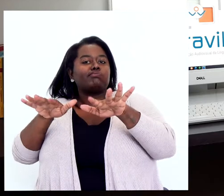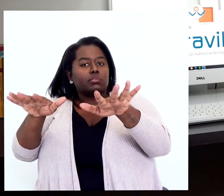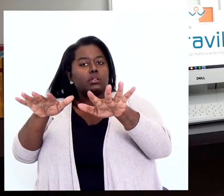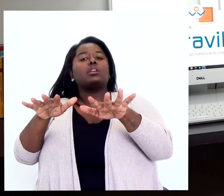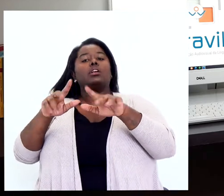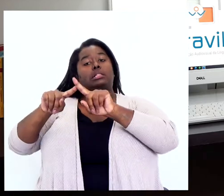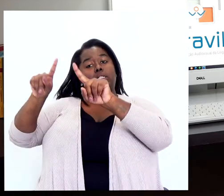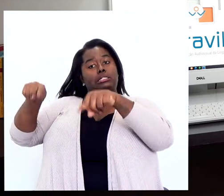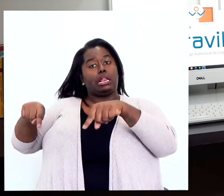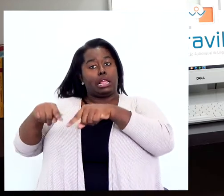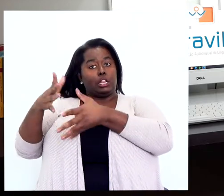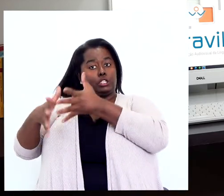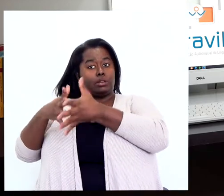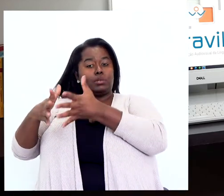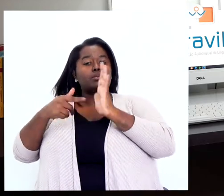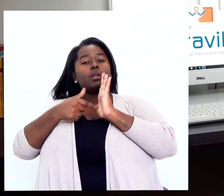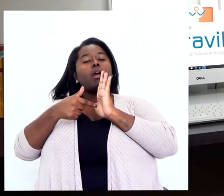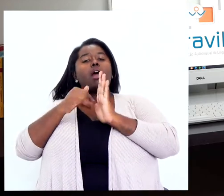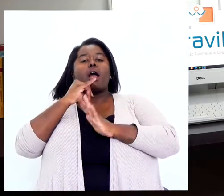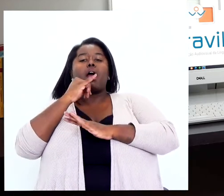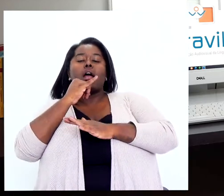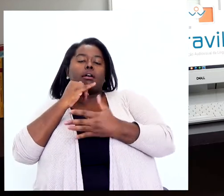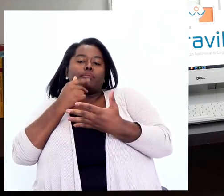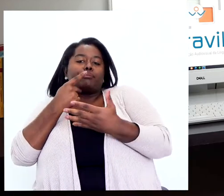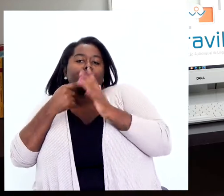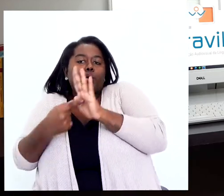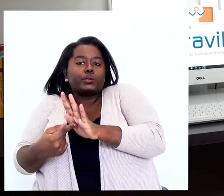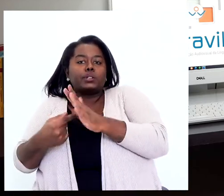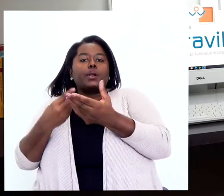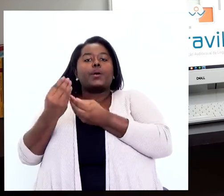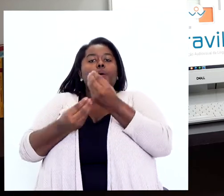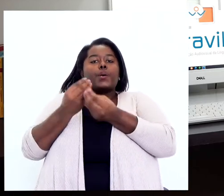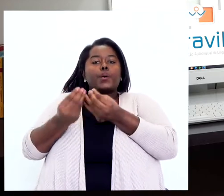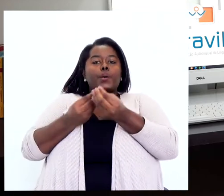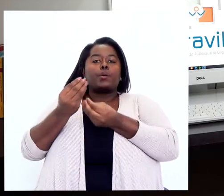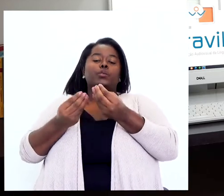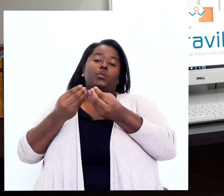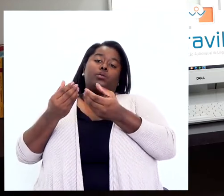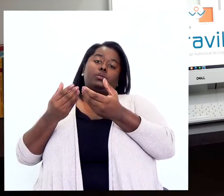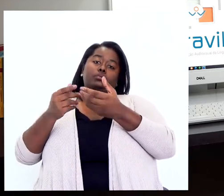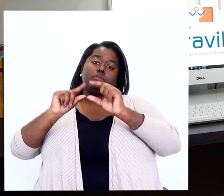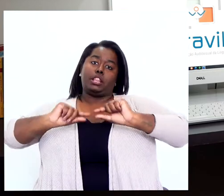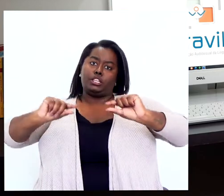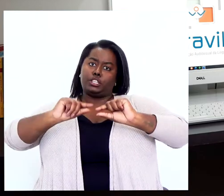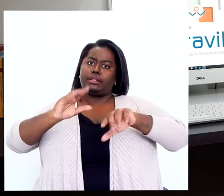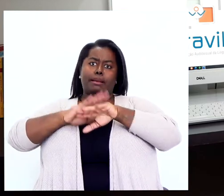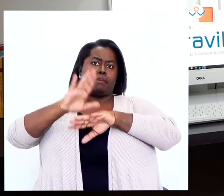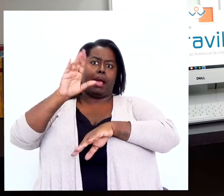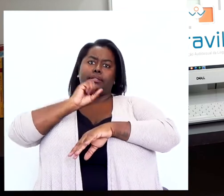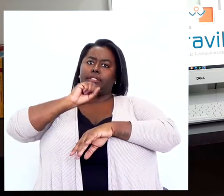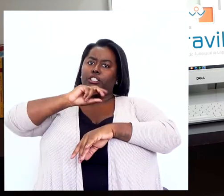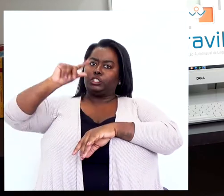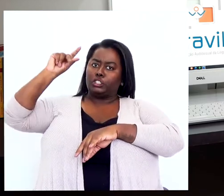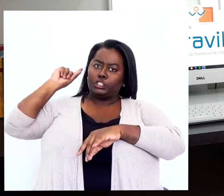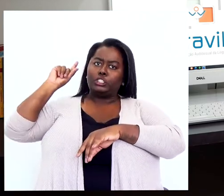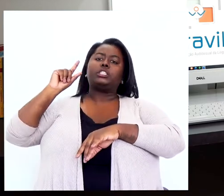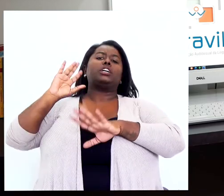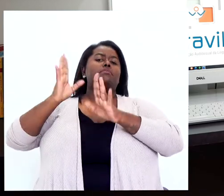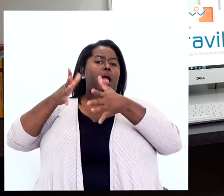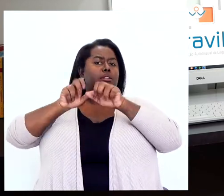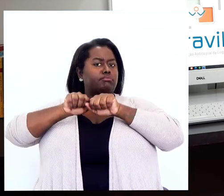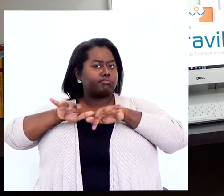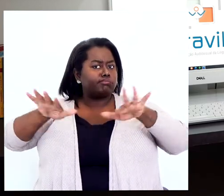da janela de libras, dando indícios de que como a legenda está há muito tempo já no mercado